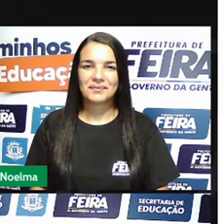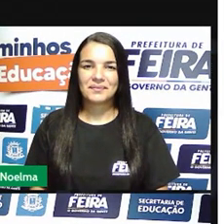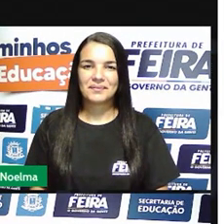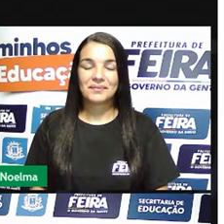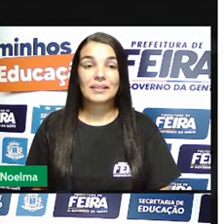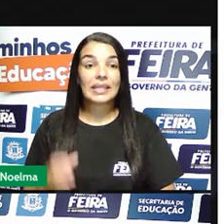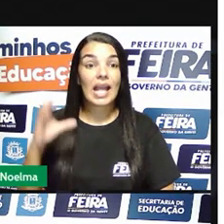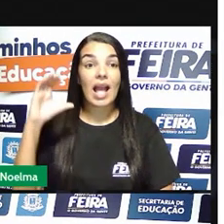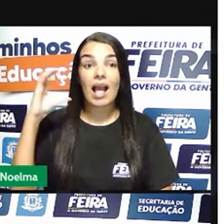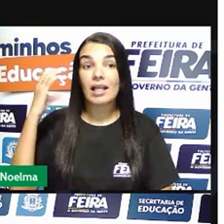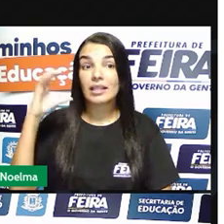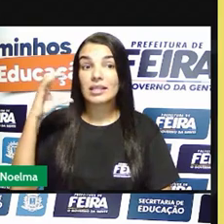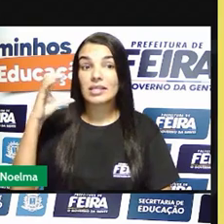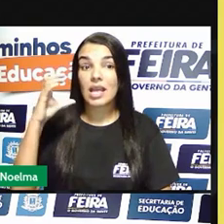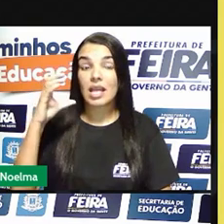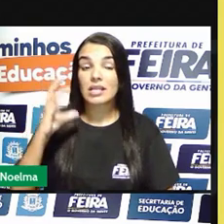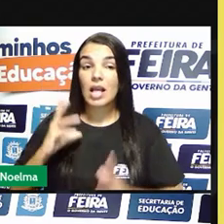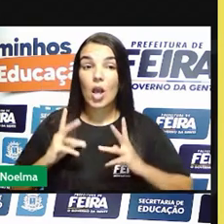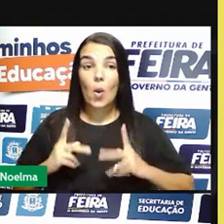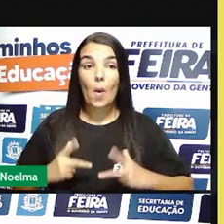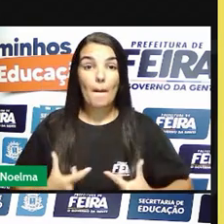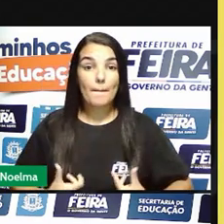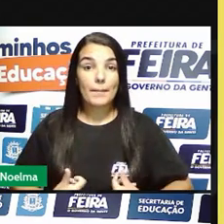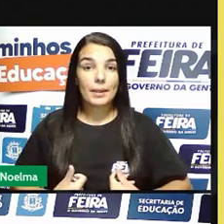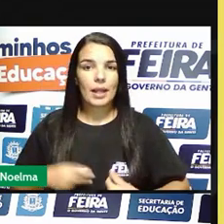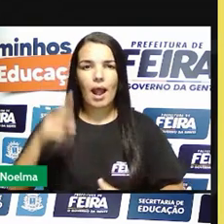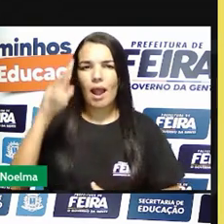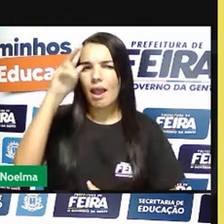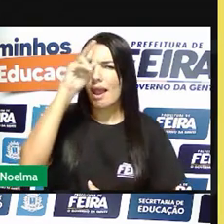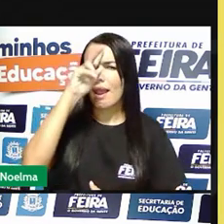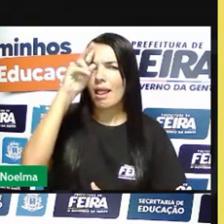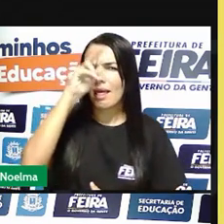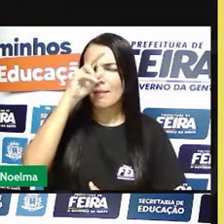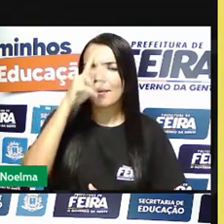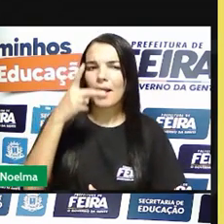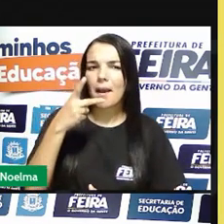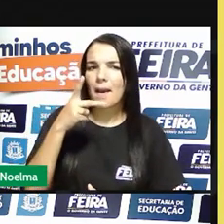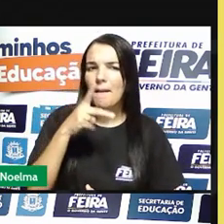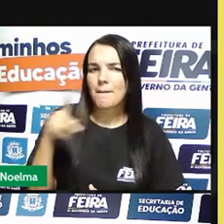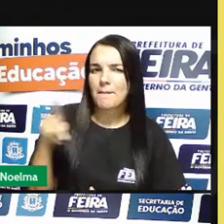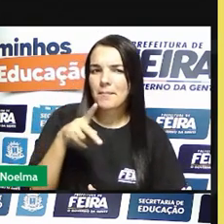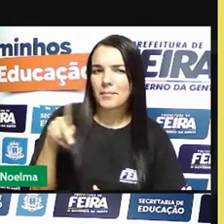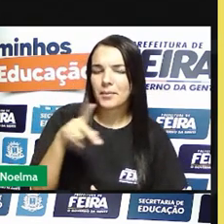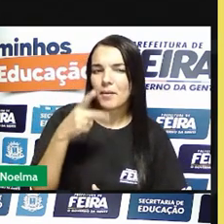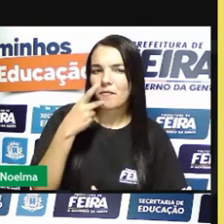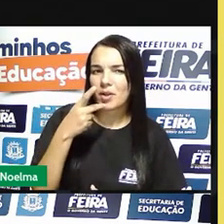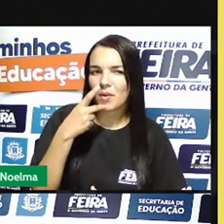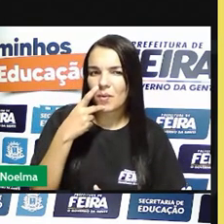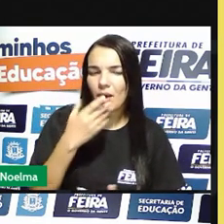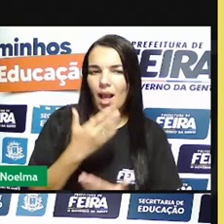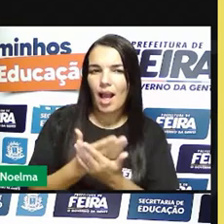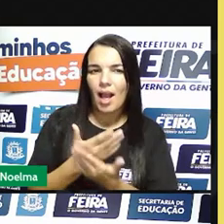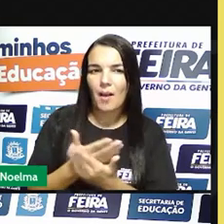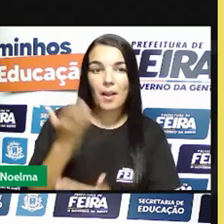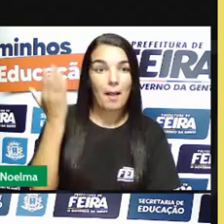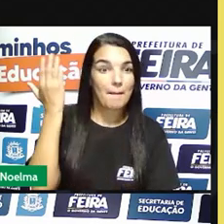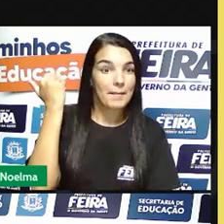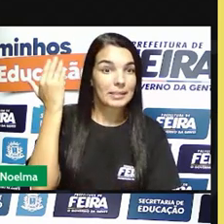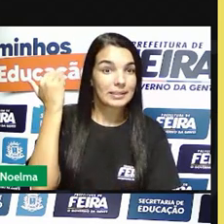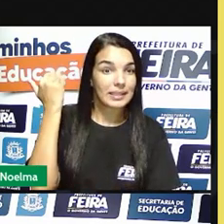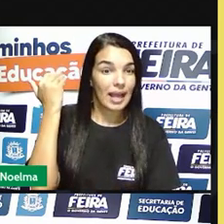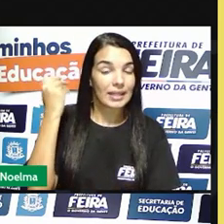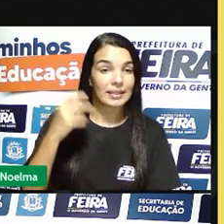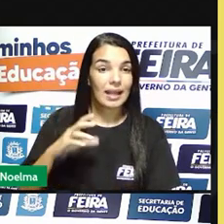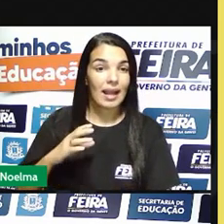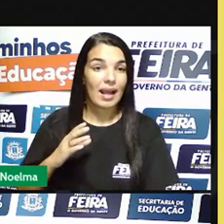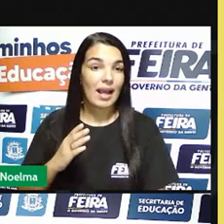Ciências humanas. E como a PRO disse para vocês durante a aula anterior, né? Ciências humanas